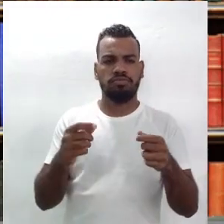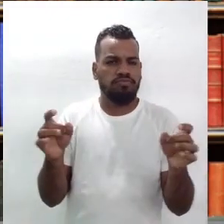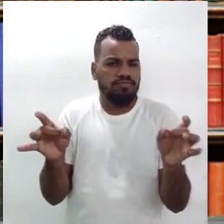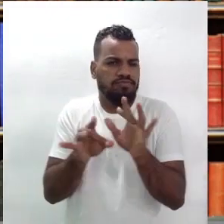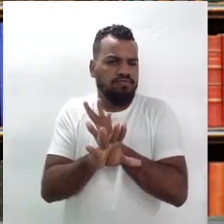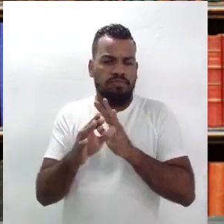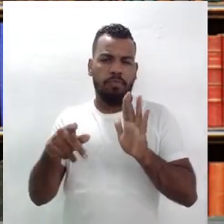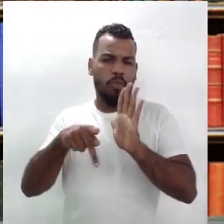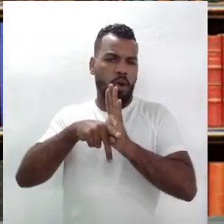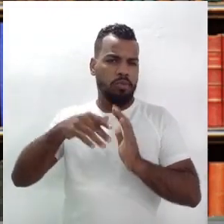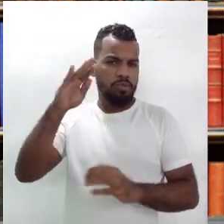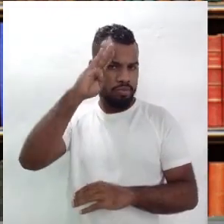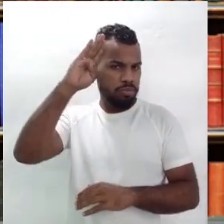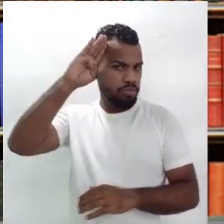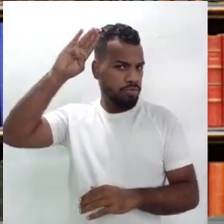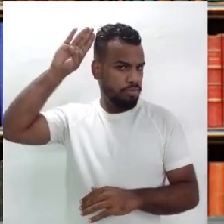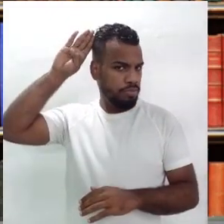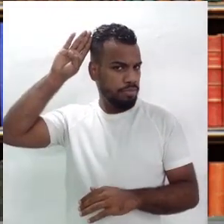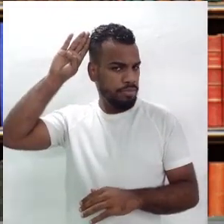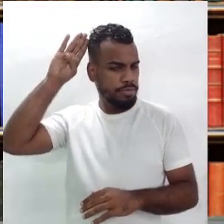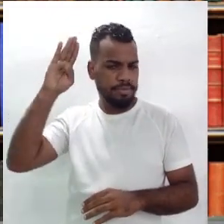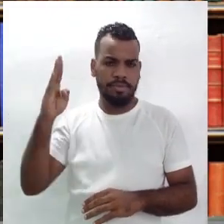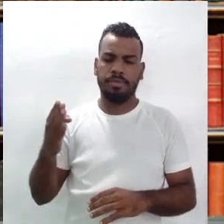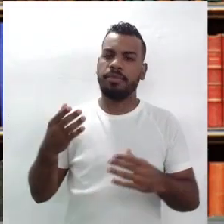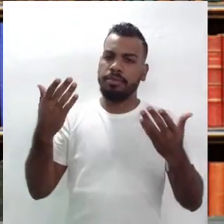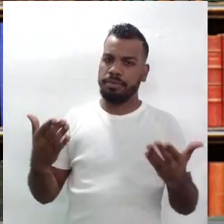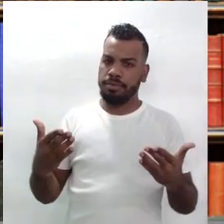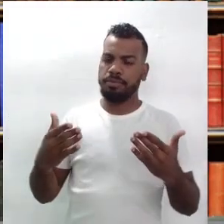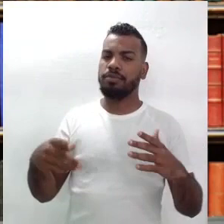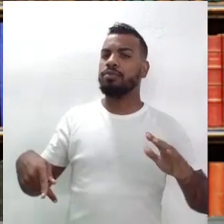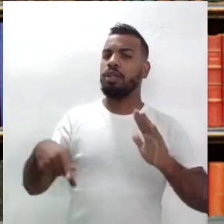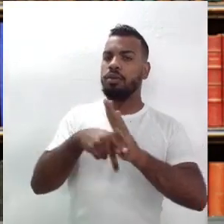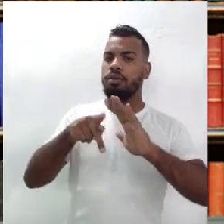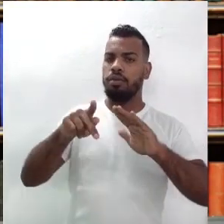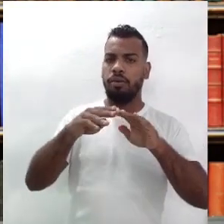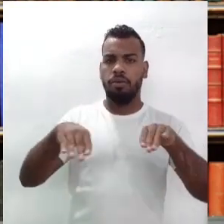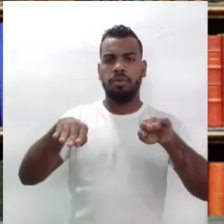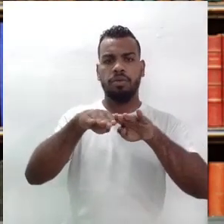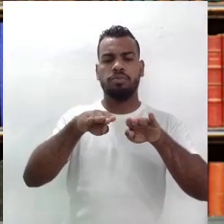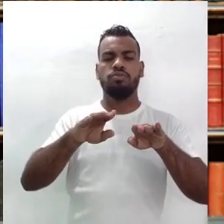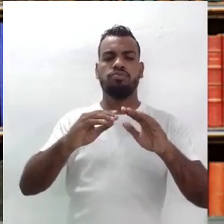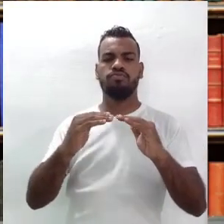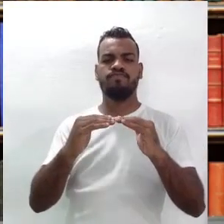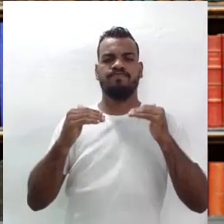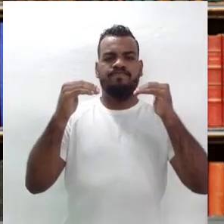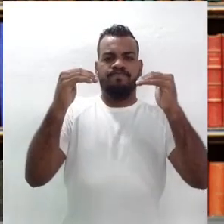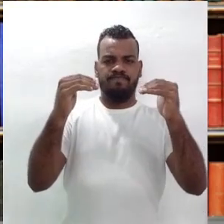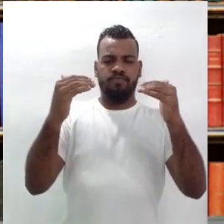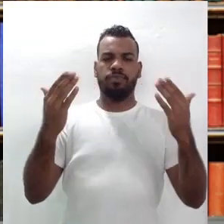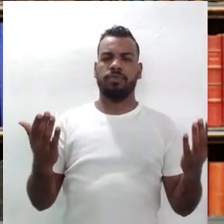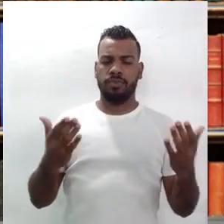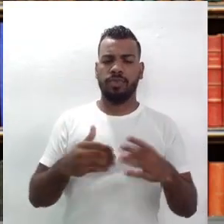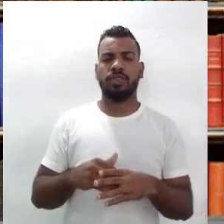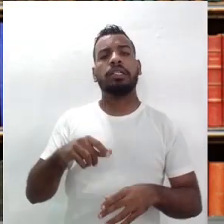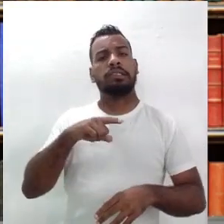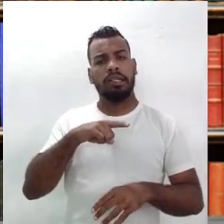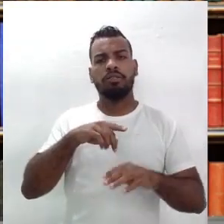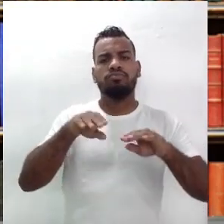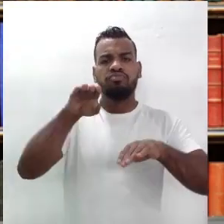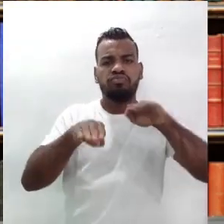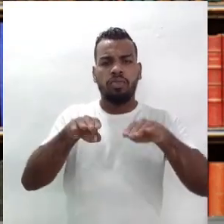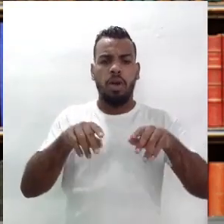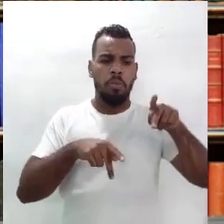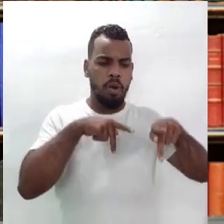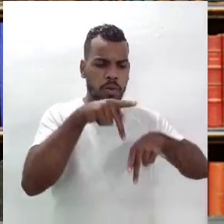acadêmica, elevada ao patamar do erudito. Cria uma certa dicotomia de